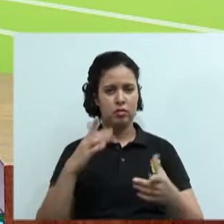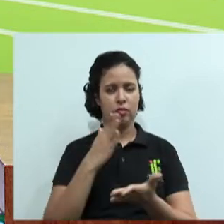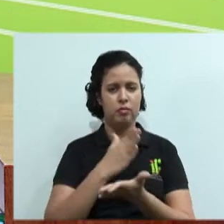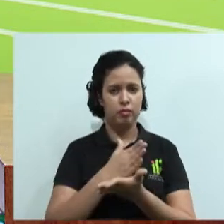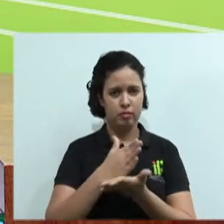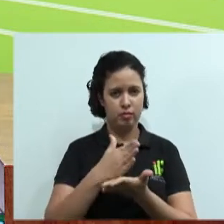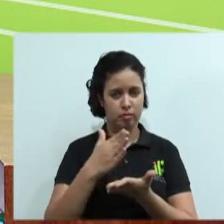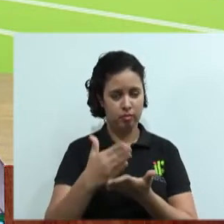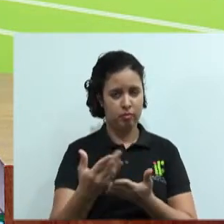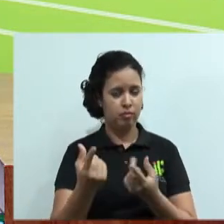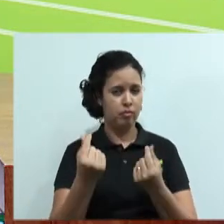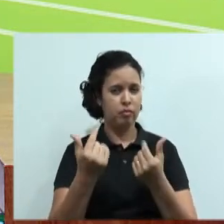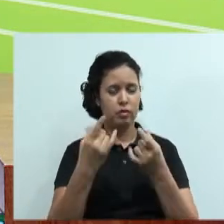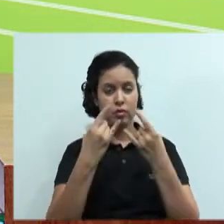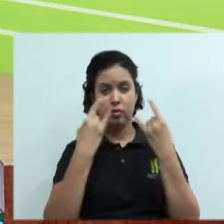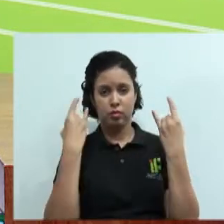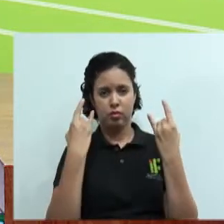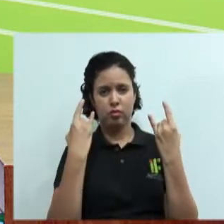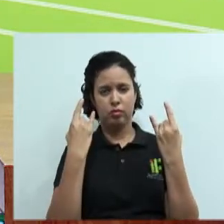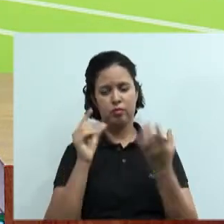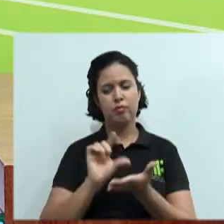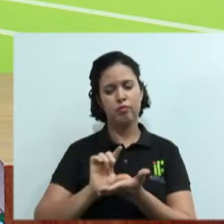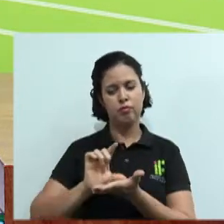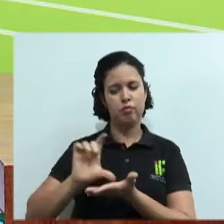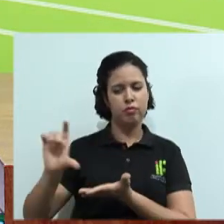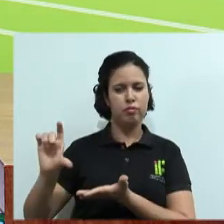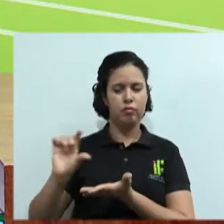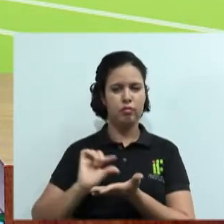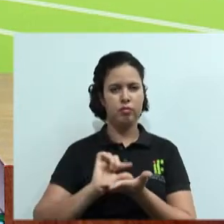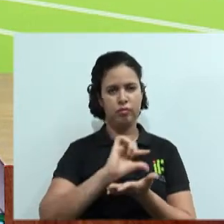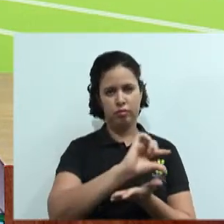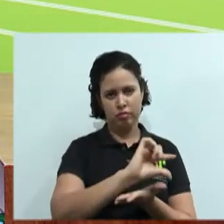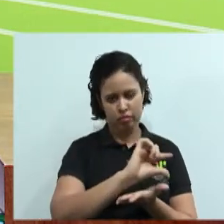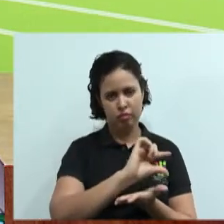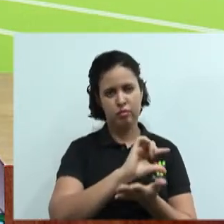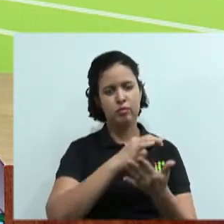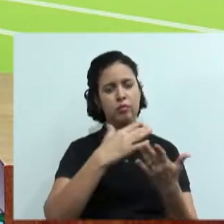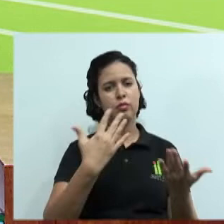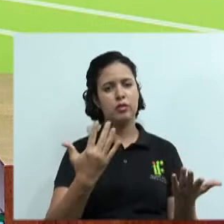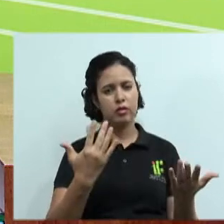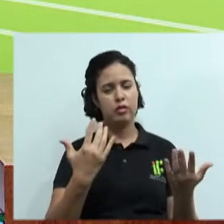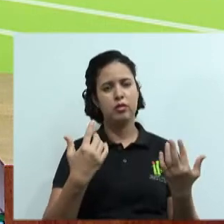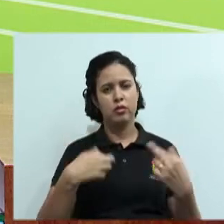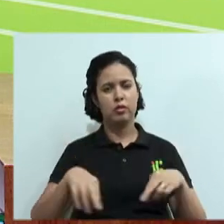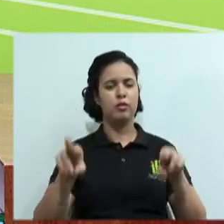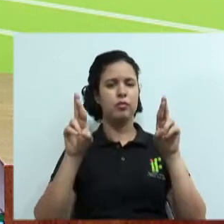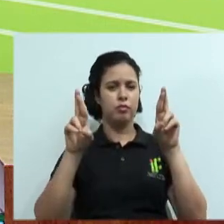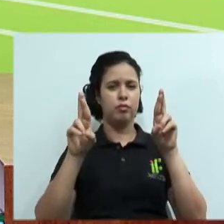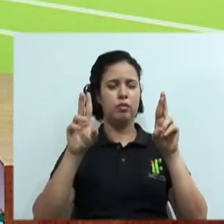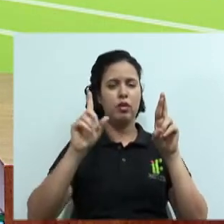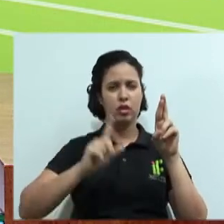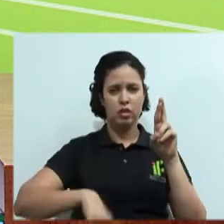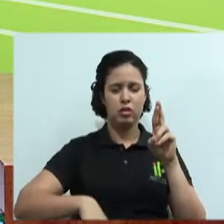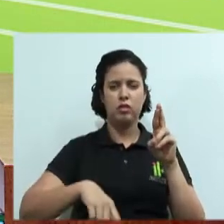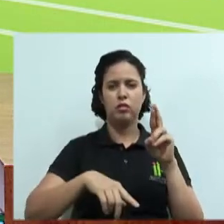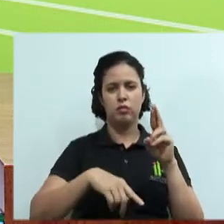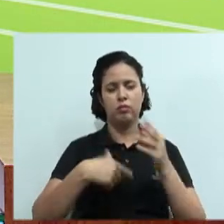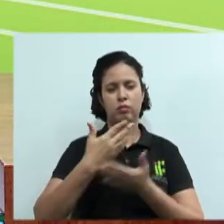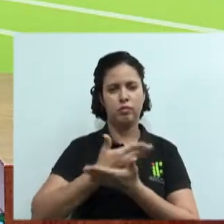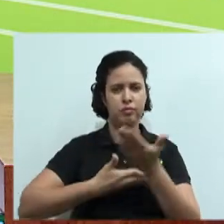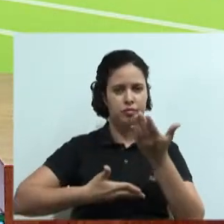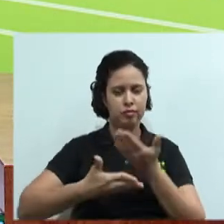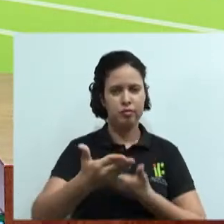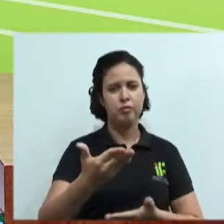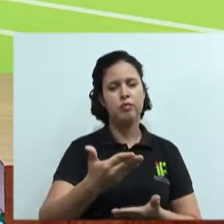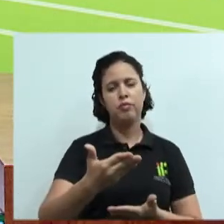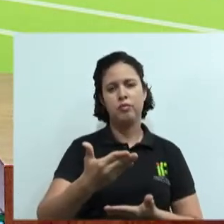ele vai ter um percentual muito maior, mas em termos de decisões, né, olha o relacionamento interpessoal dentro de uma cooperativa.